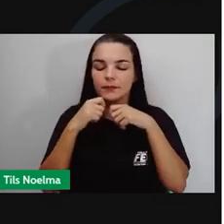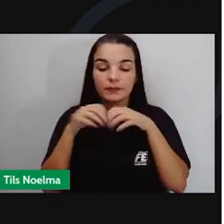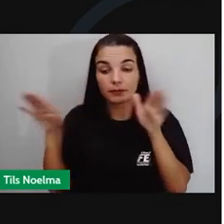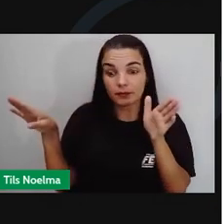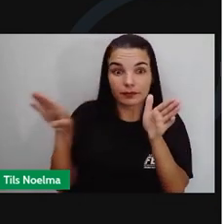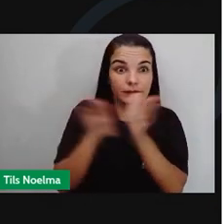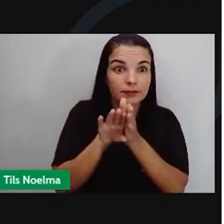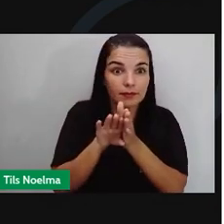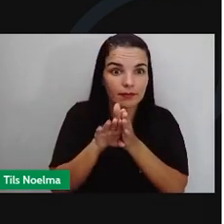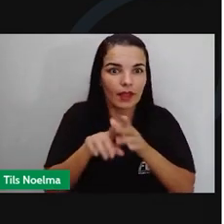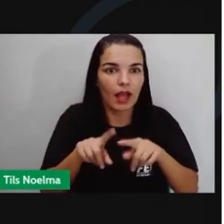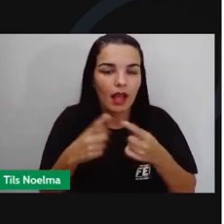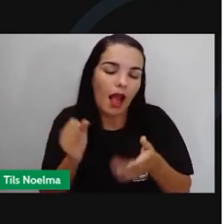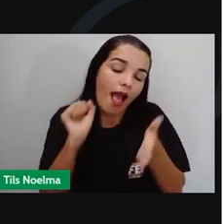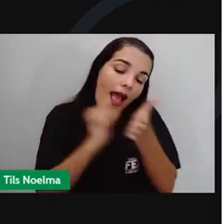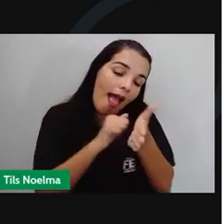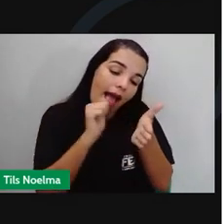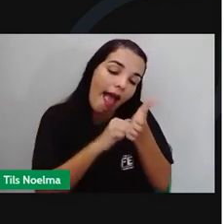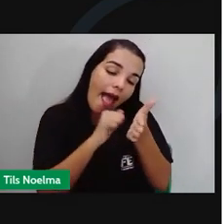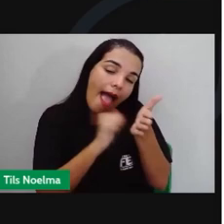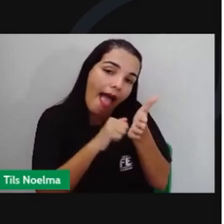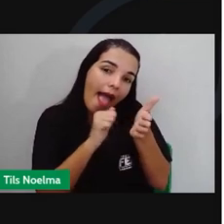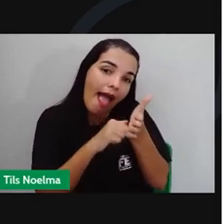vermelho chegou Ela bateu na porta